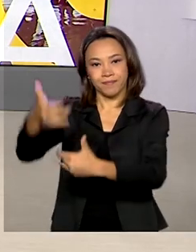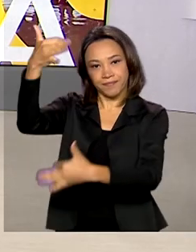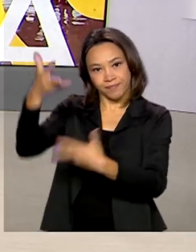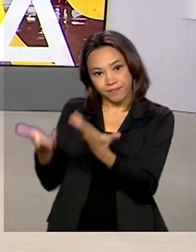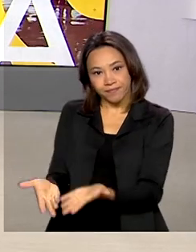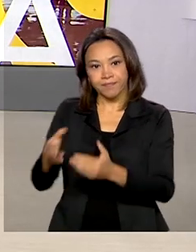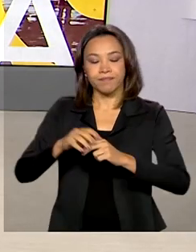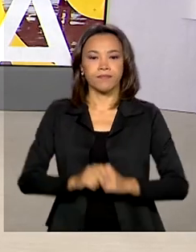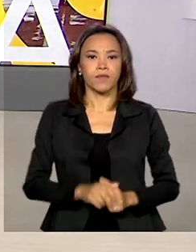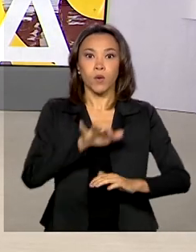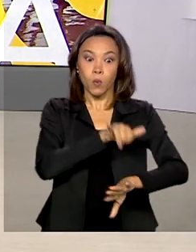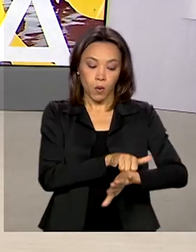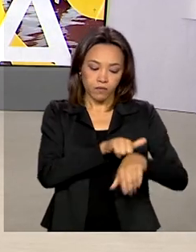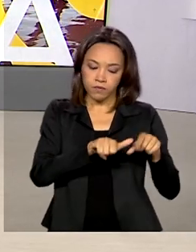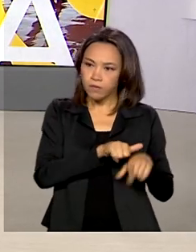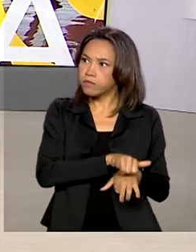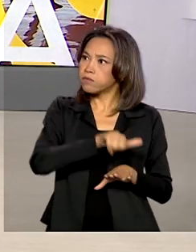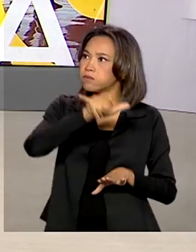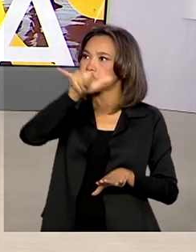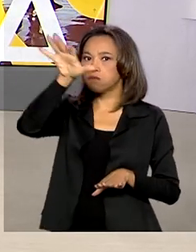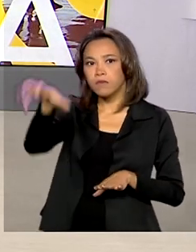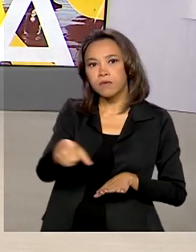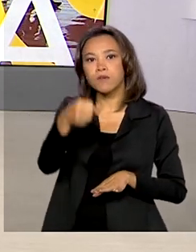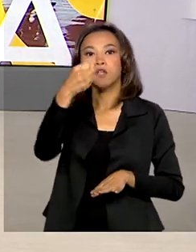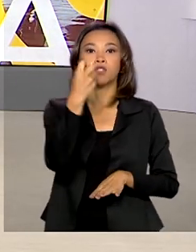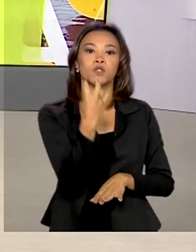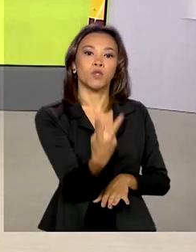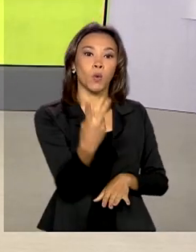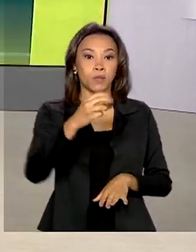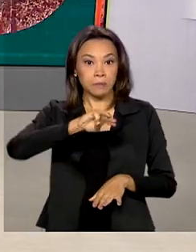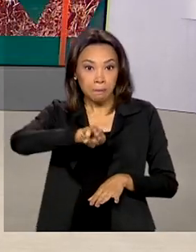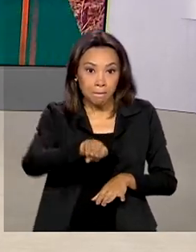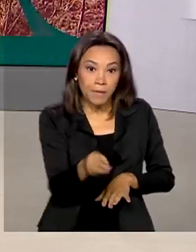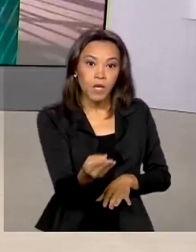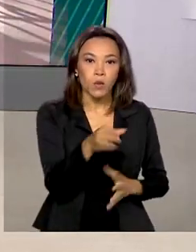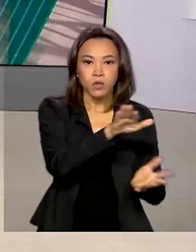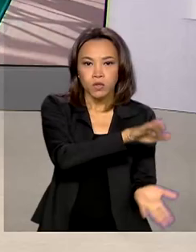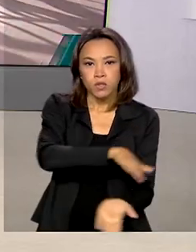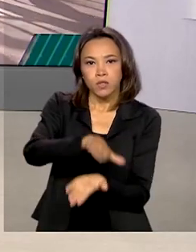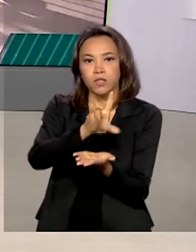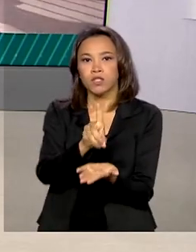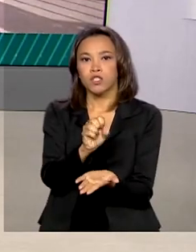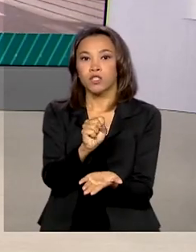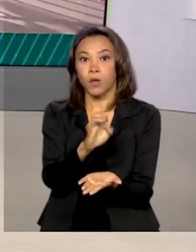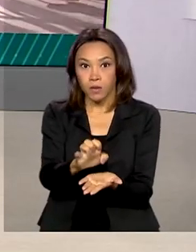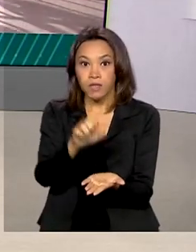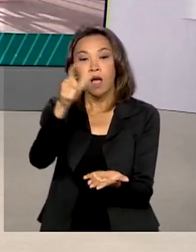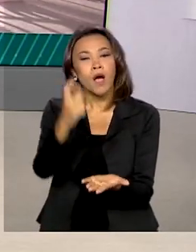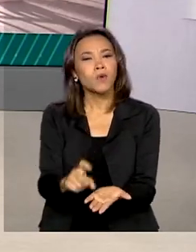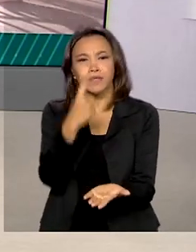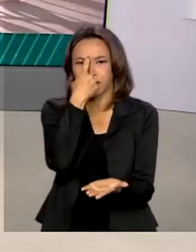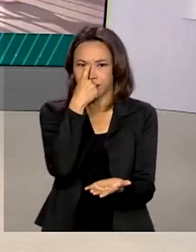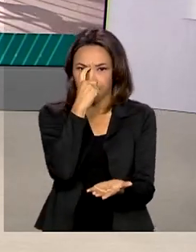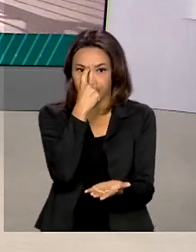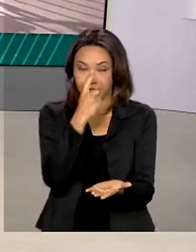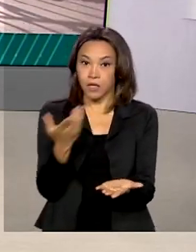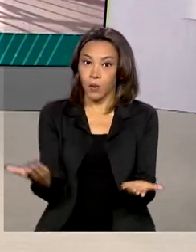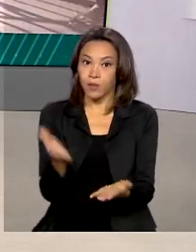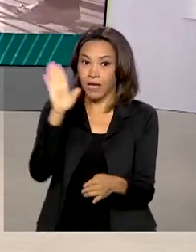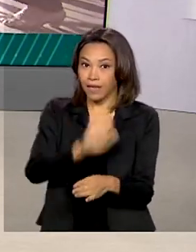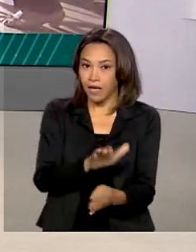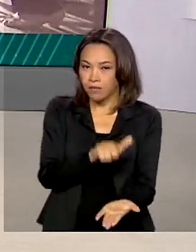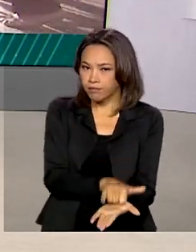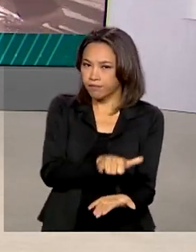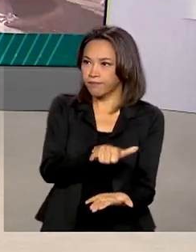O avião que vai buscar 2 milhões de doses da vacina contra a Covid-19 na Índia decola hoje no início da tarde.